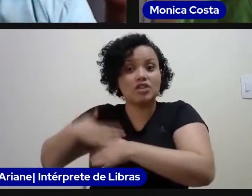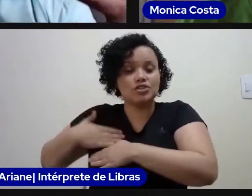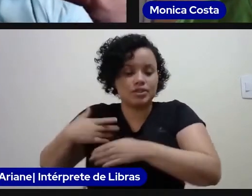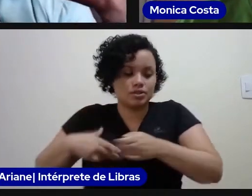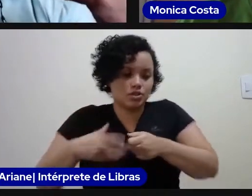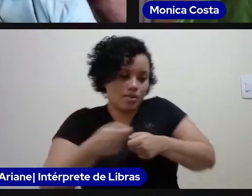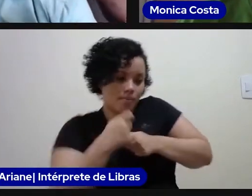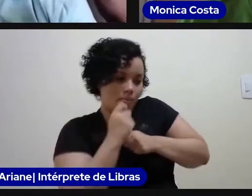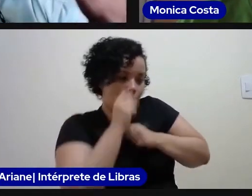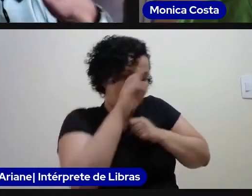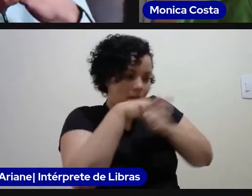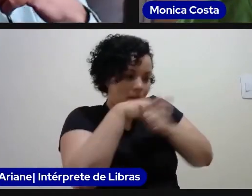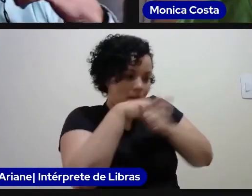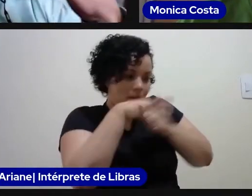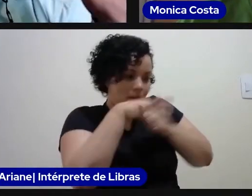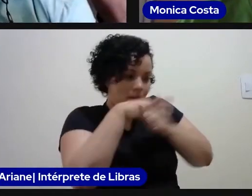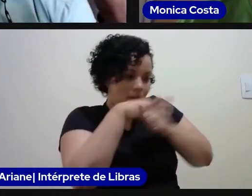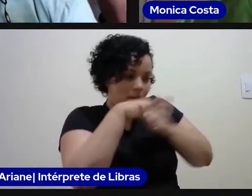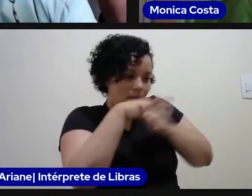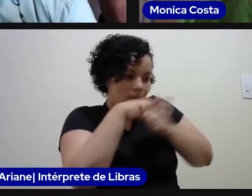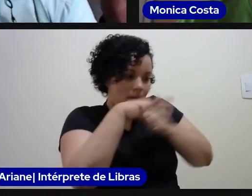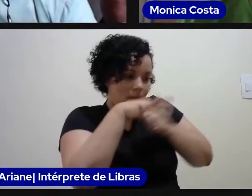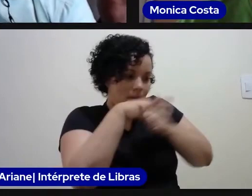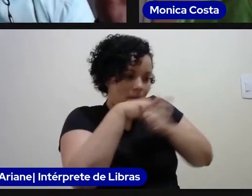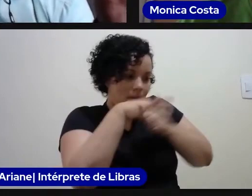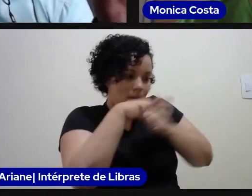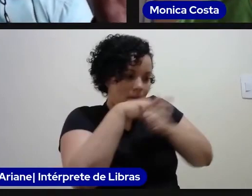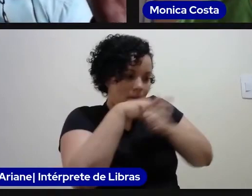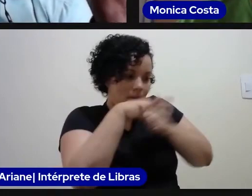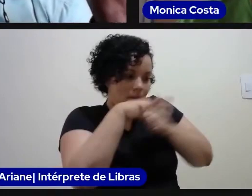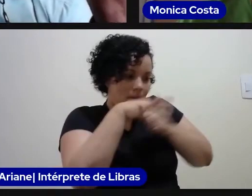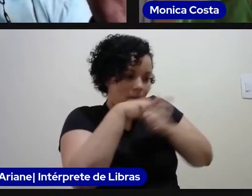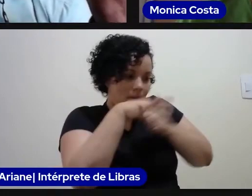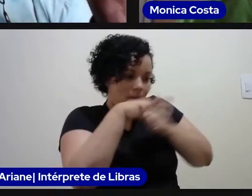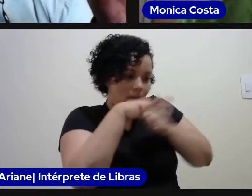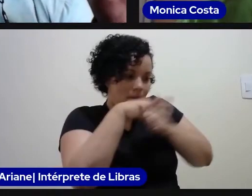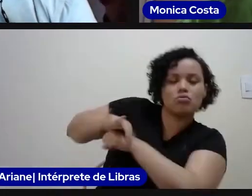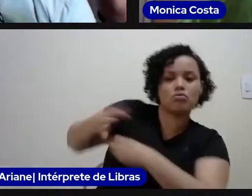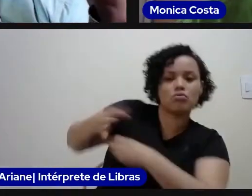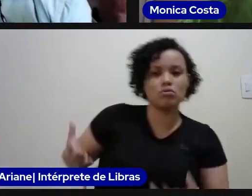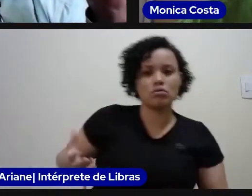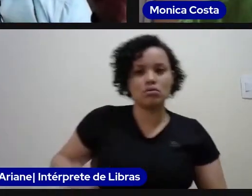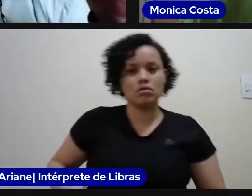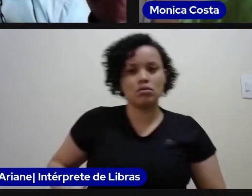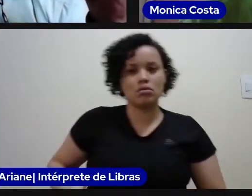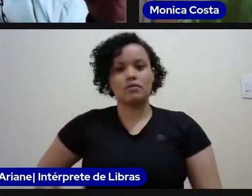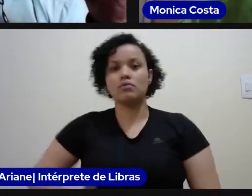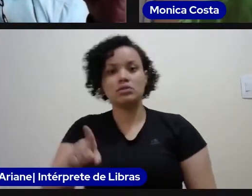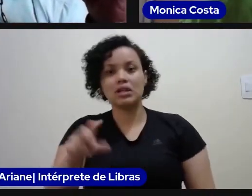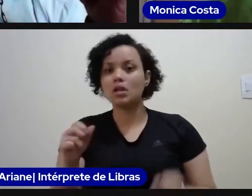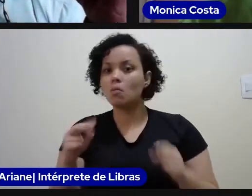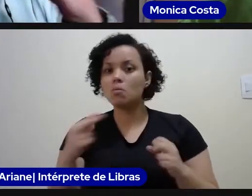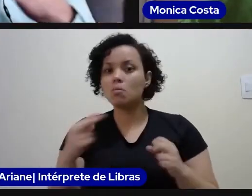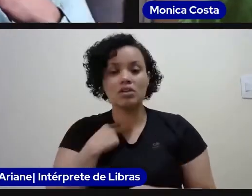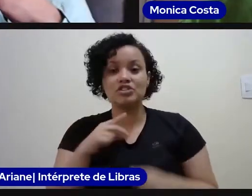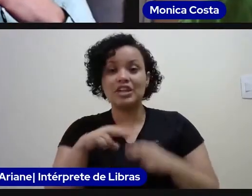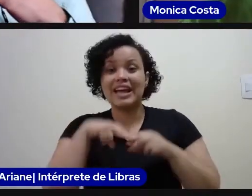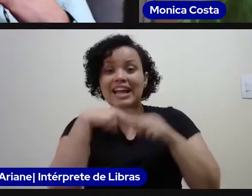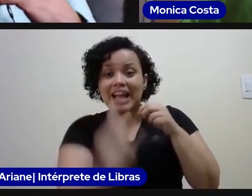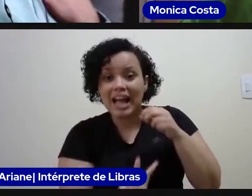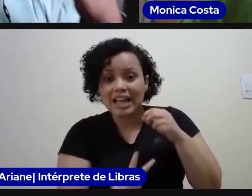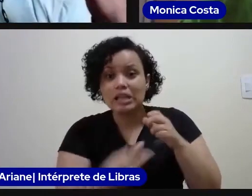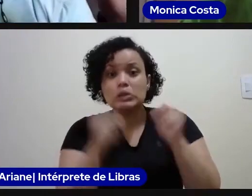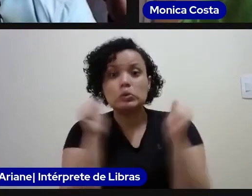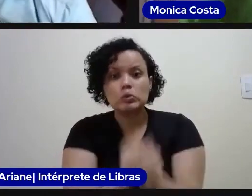percebe que há pessoas que são alheias, entenda que é o momento do outro. Você vai fazer a sua semeadura. Então, o nosso